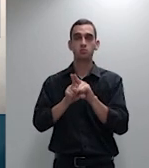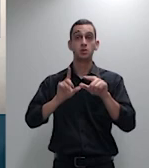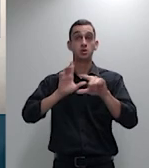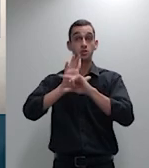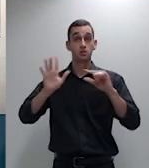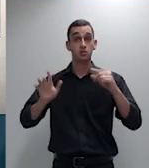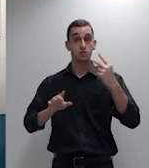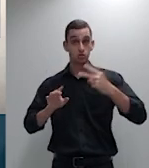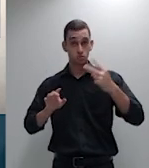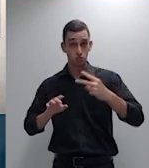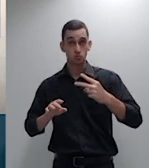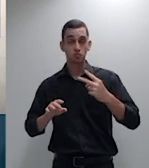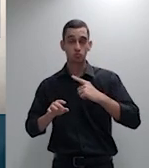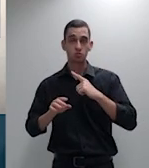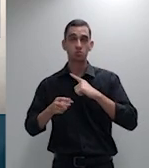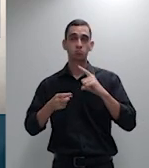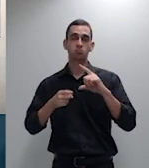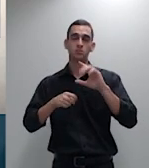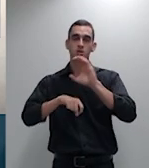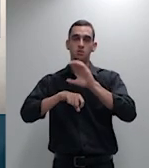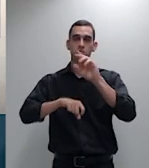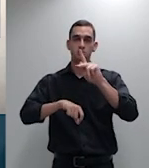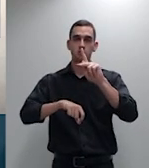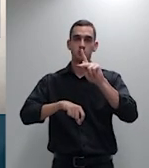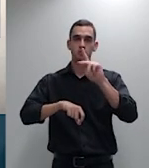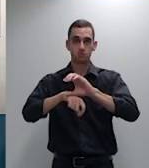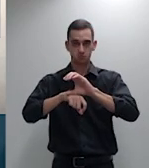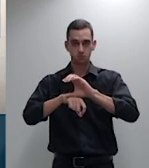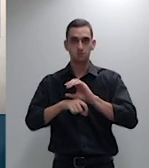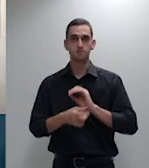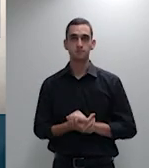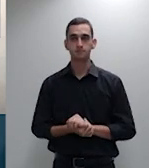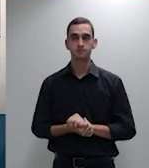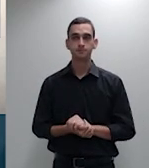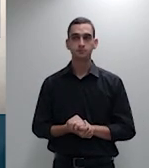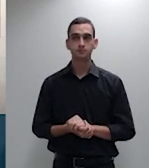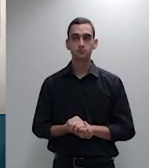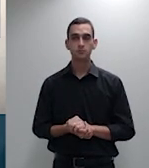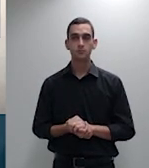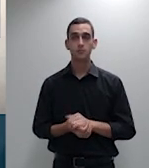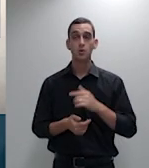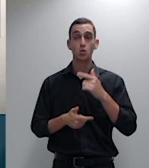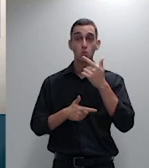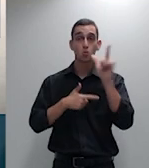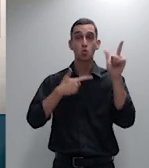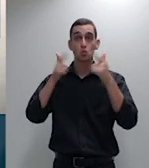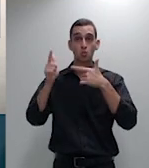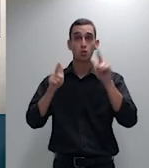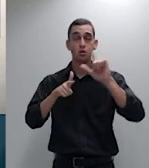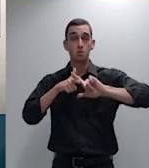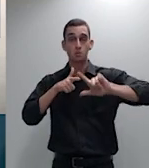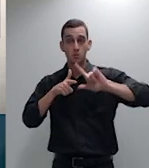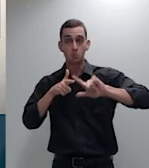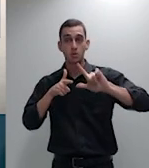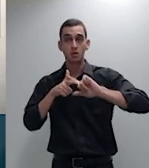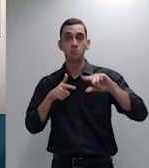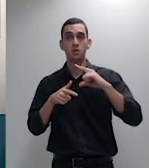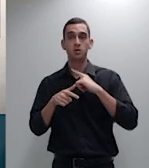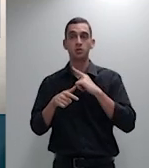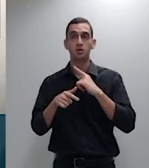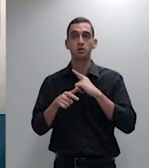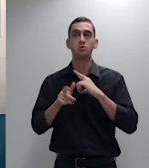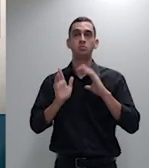Processo Civil esses problemas de ordem prática contudo não impedem a fixação de uma